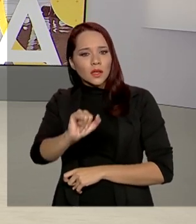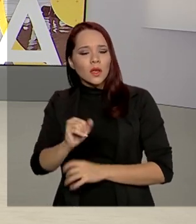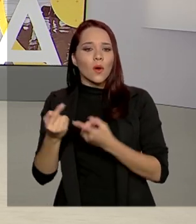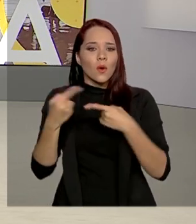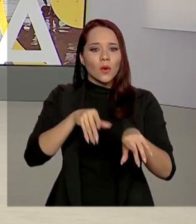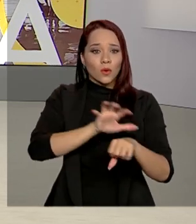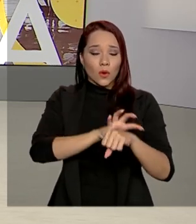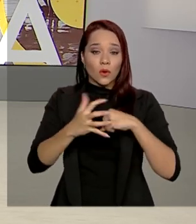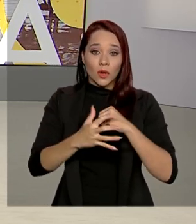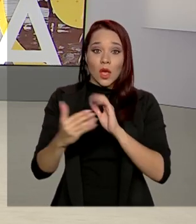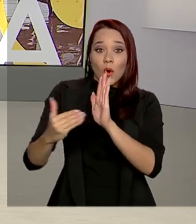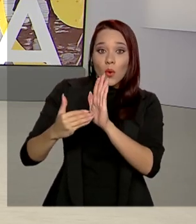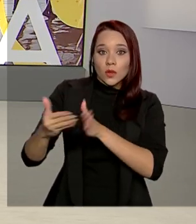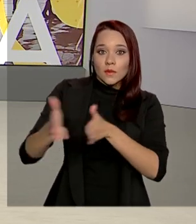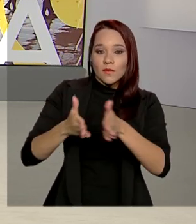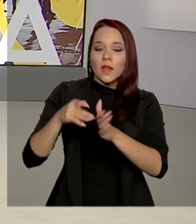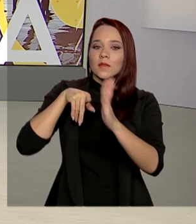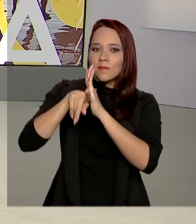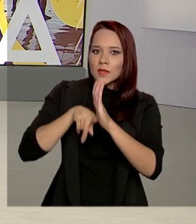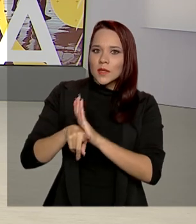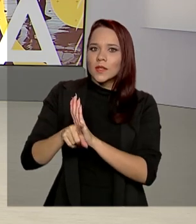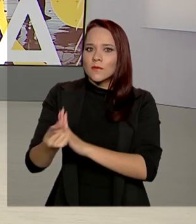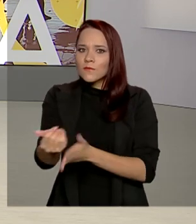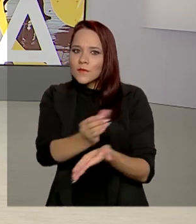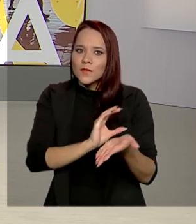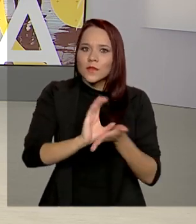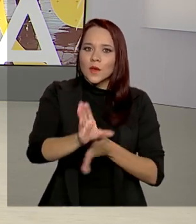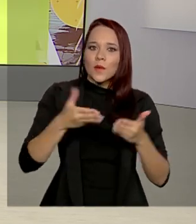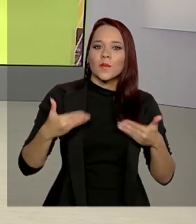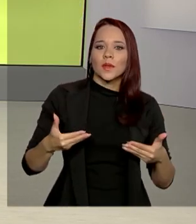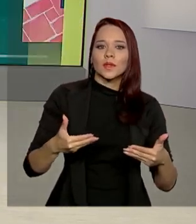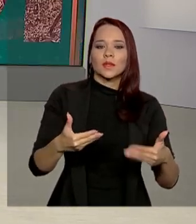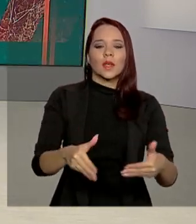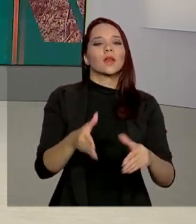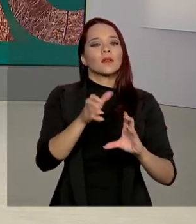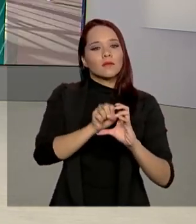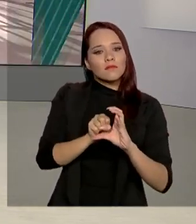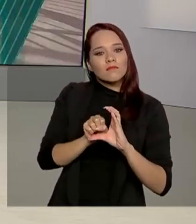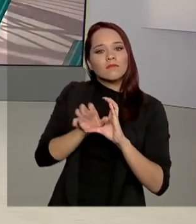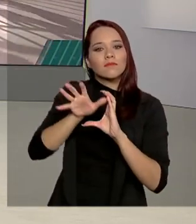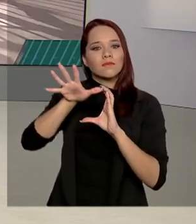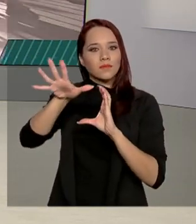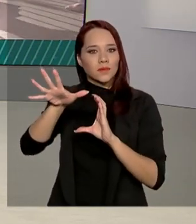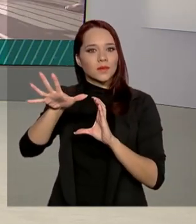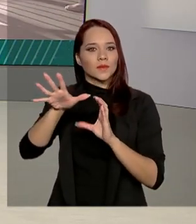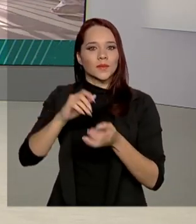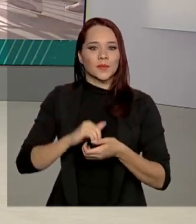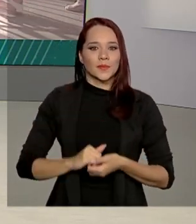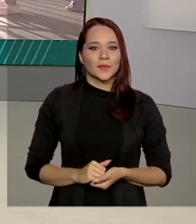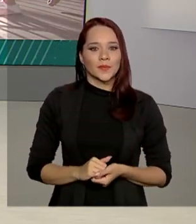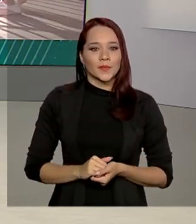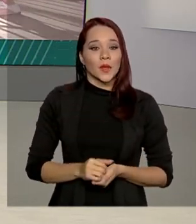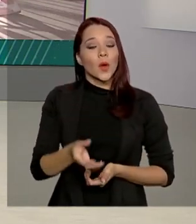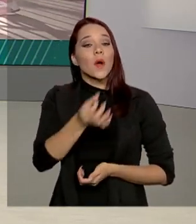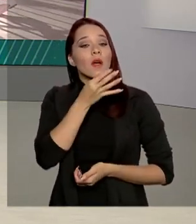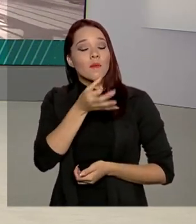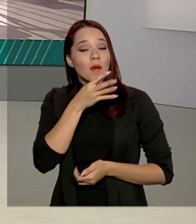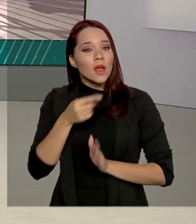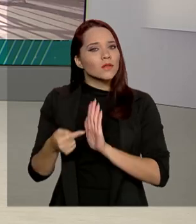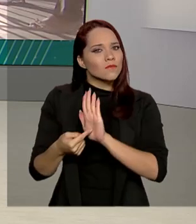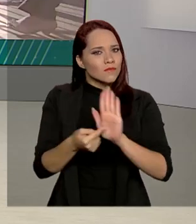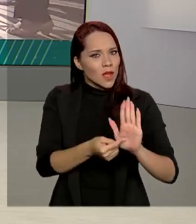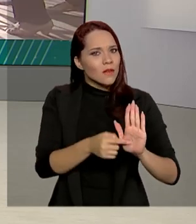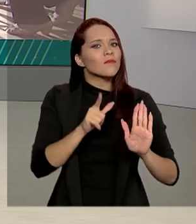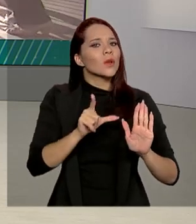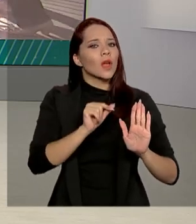é a última fase da pesquisa financiada pelo Ministério da Ciência, Tecnologia e Inovações. O remédio apresentou